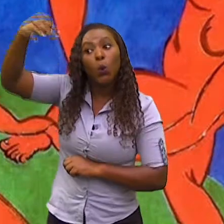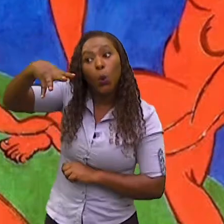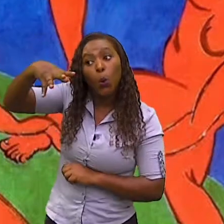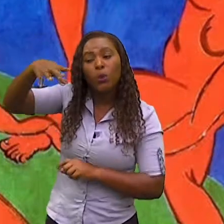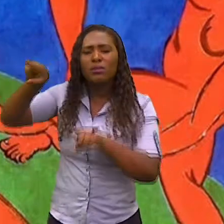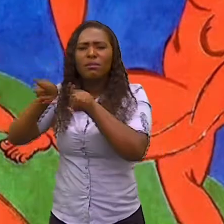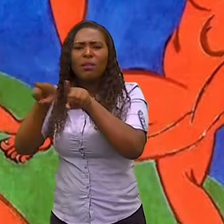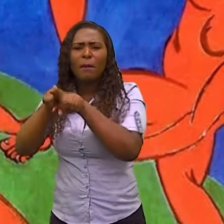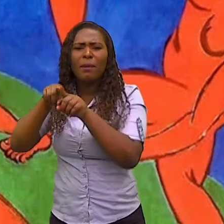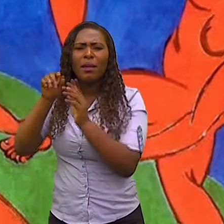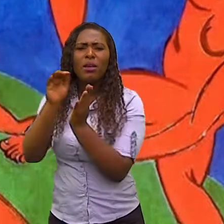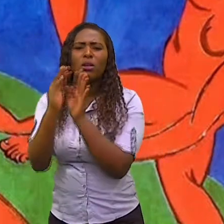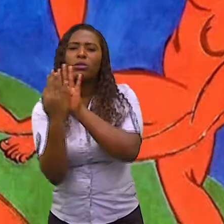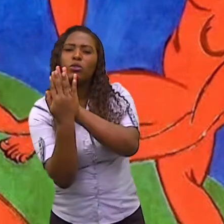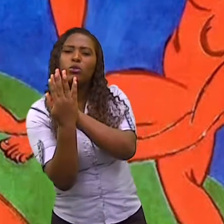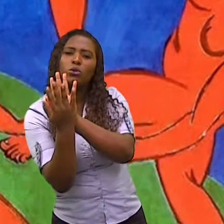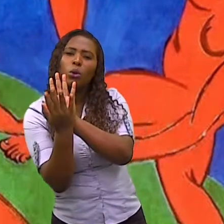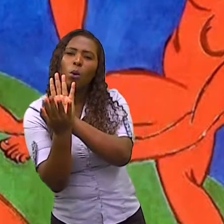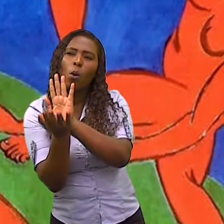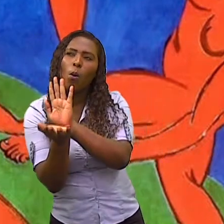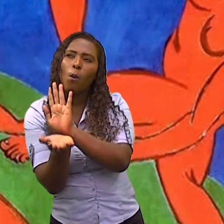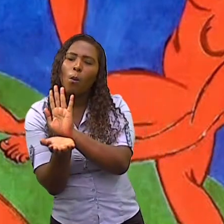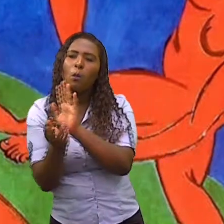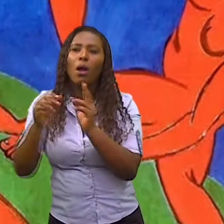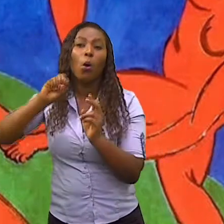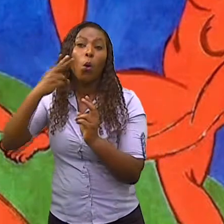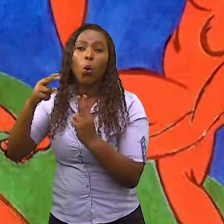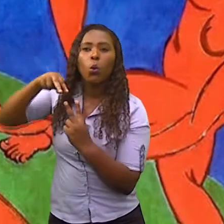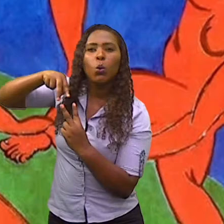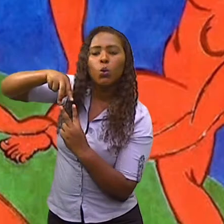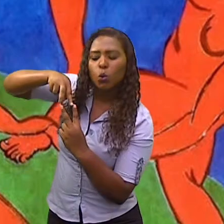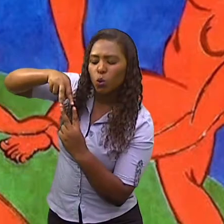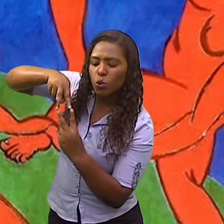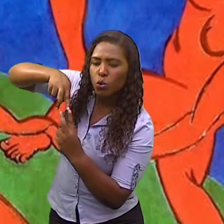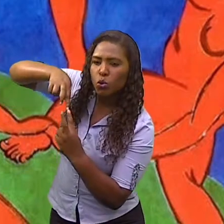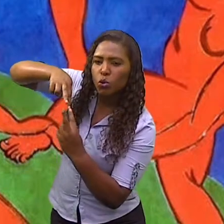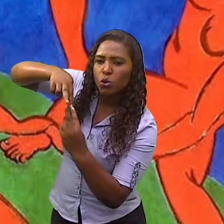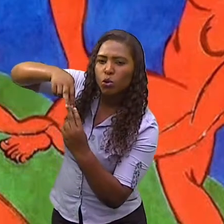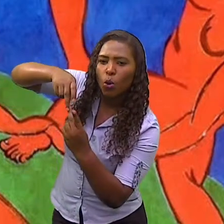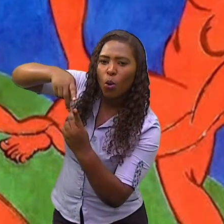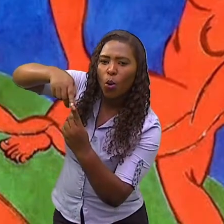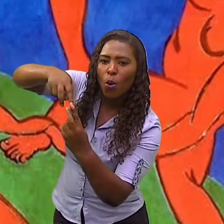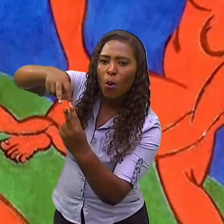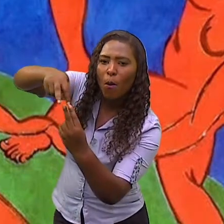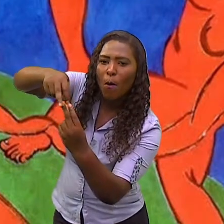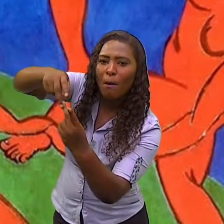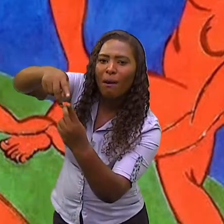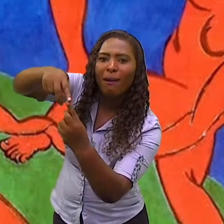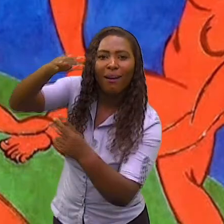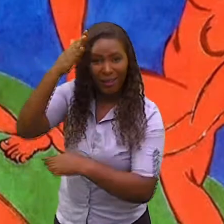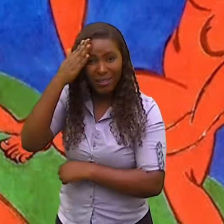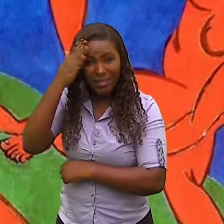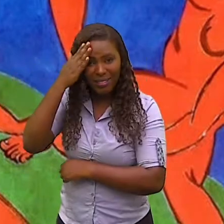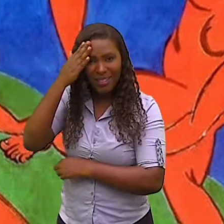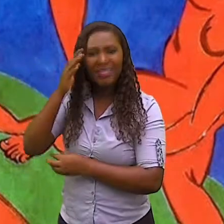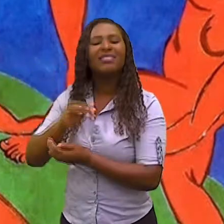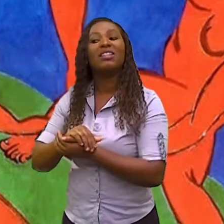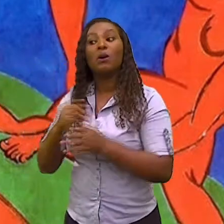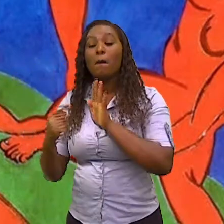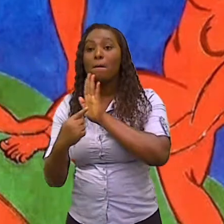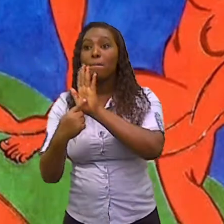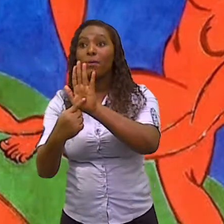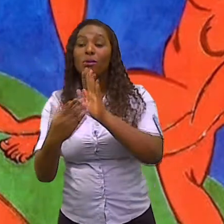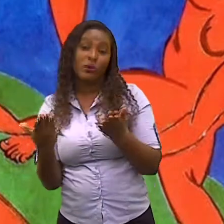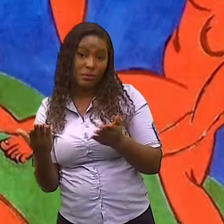Então, no expressionismo, o artista ou os artistas desse movimento, o que que eles queriam?